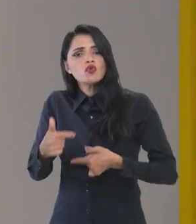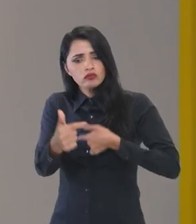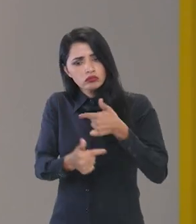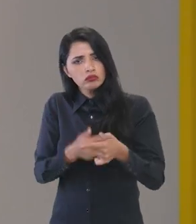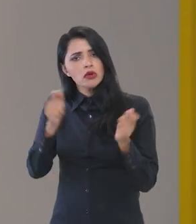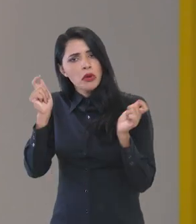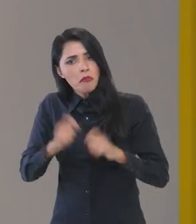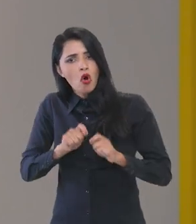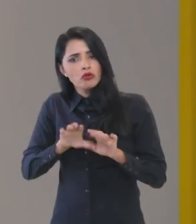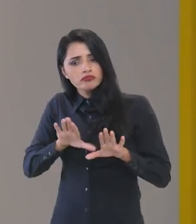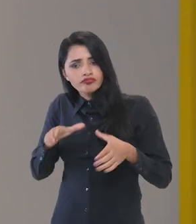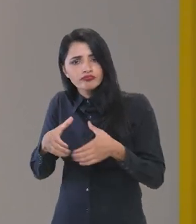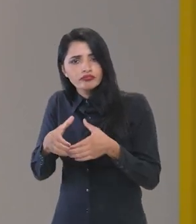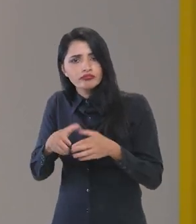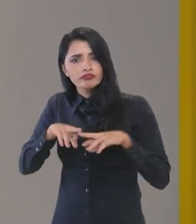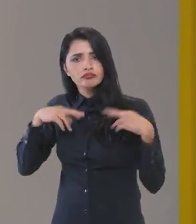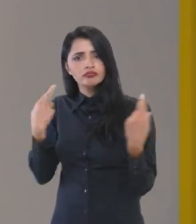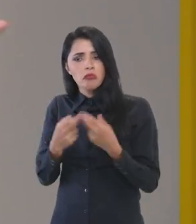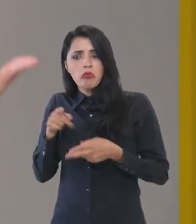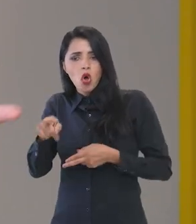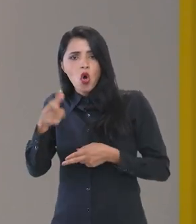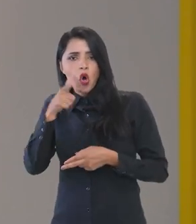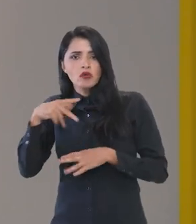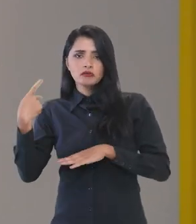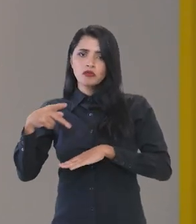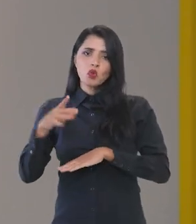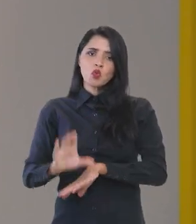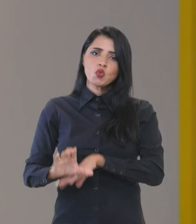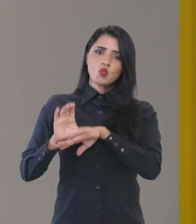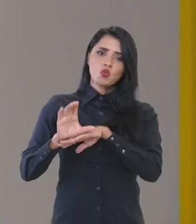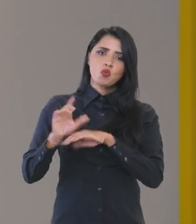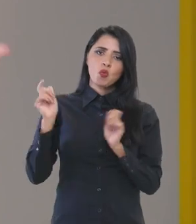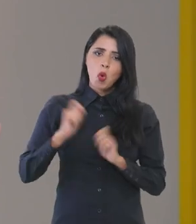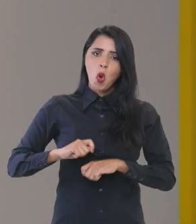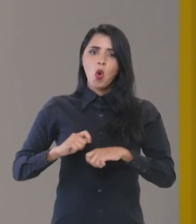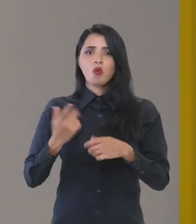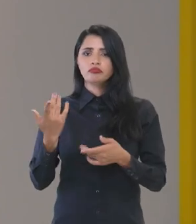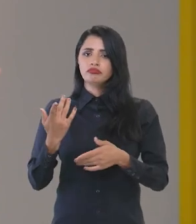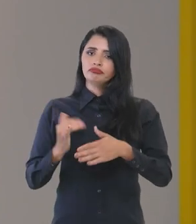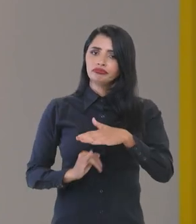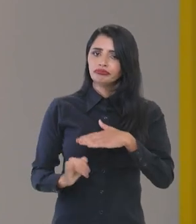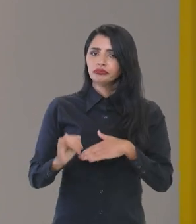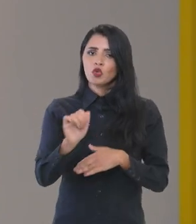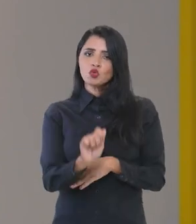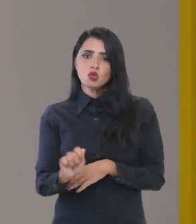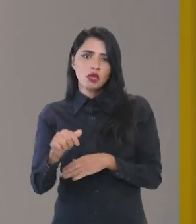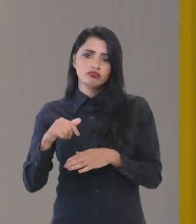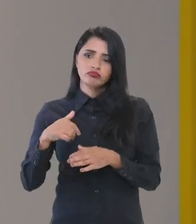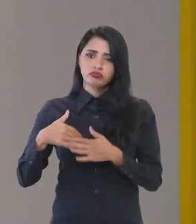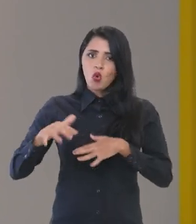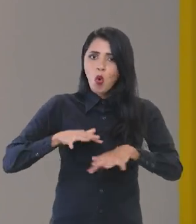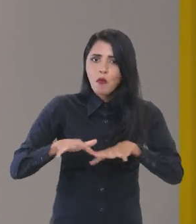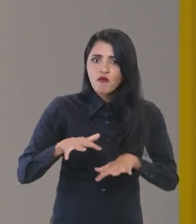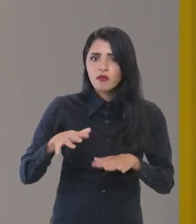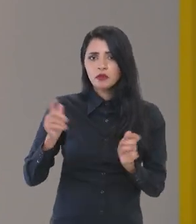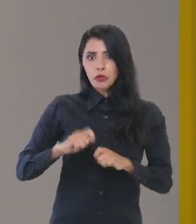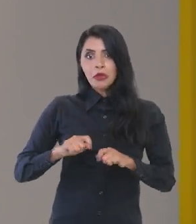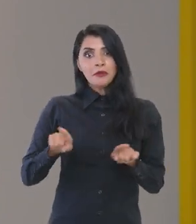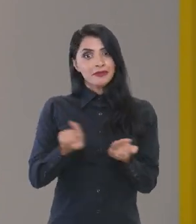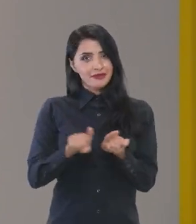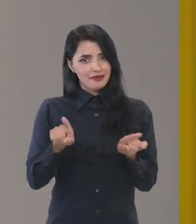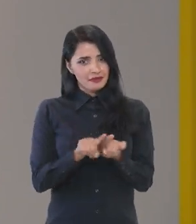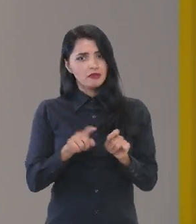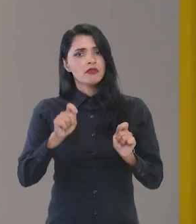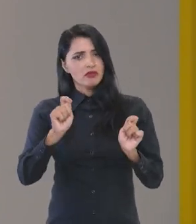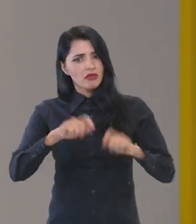ela trabalha, possa se reunir com conselhos, com entidades, com movimentos. Mas também nós